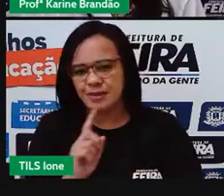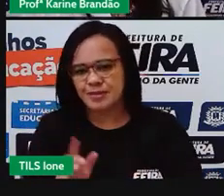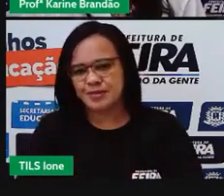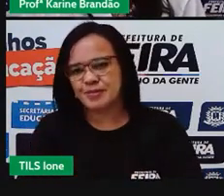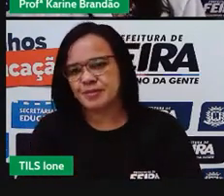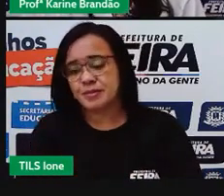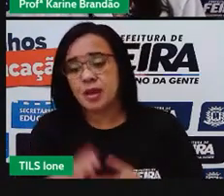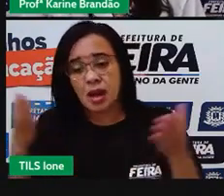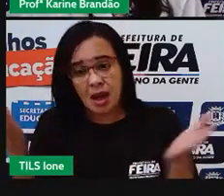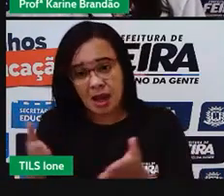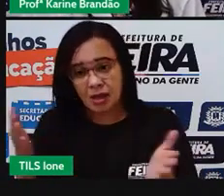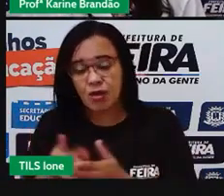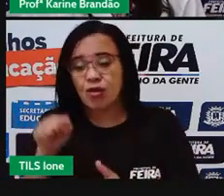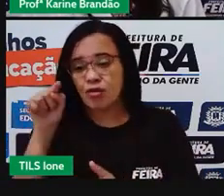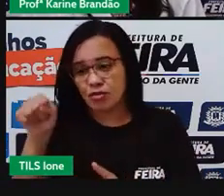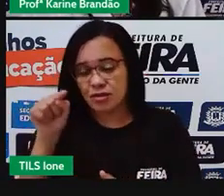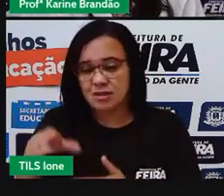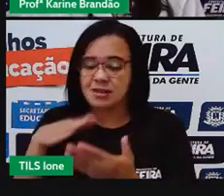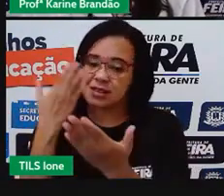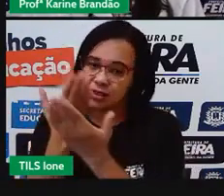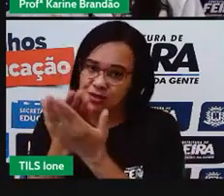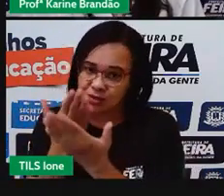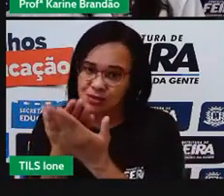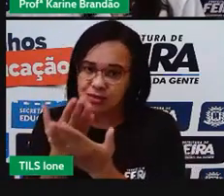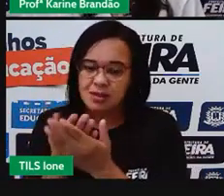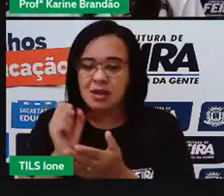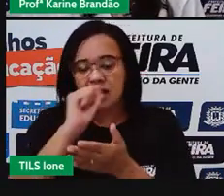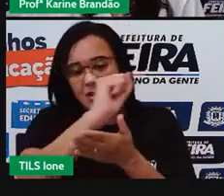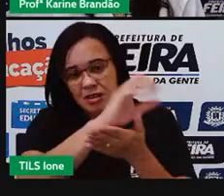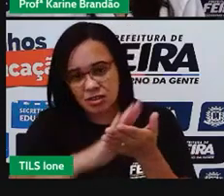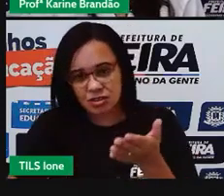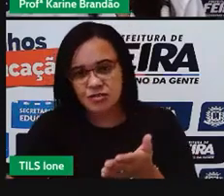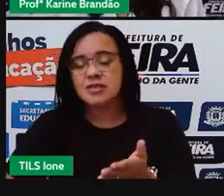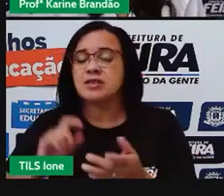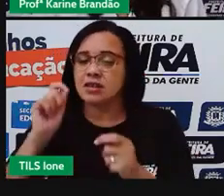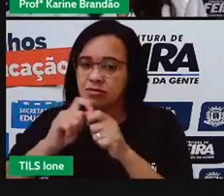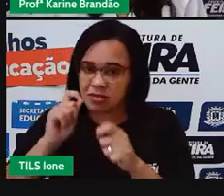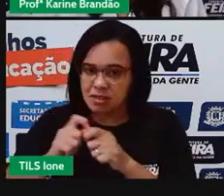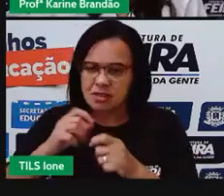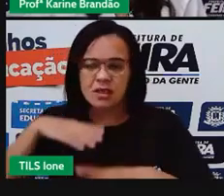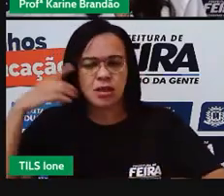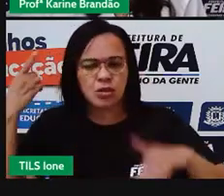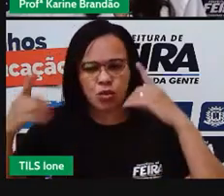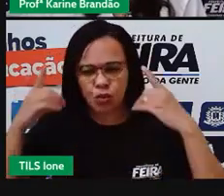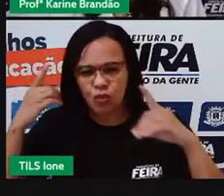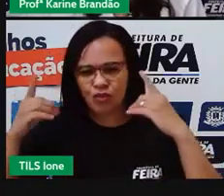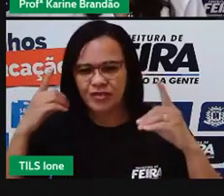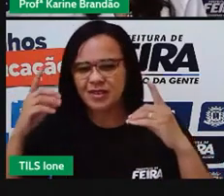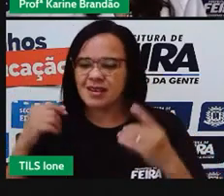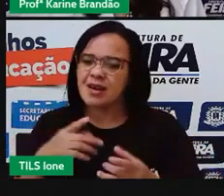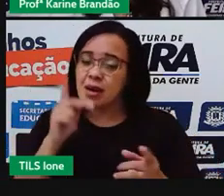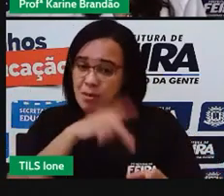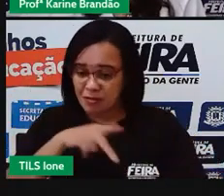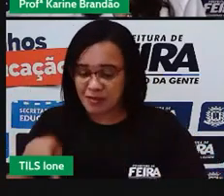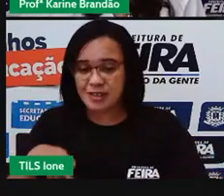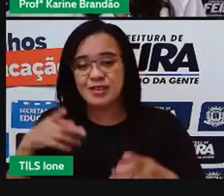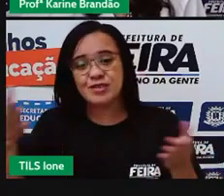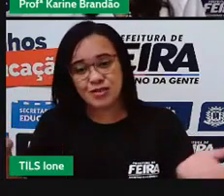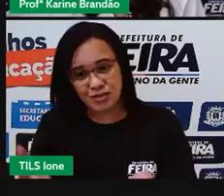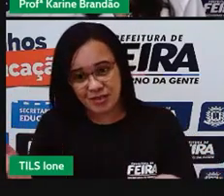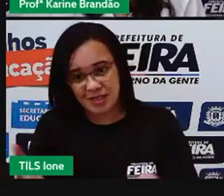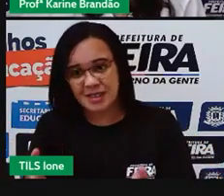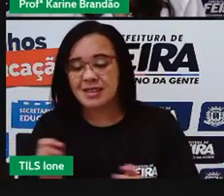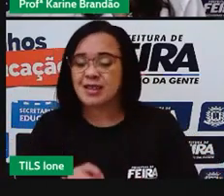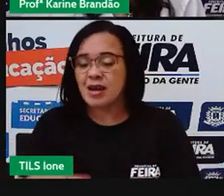estudar um pouco mais de fazer suas atividades de tirar dúvidas eu fico por aqui agradeço